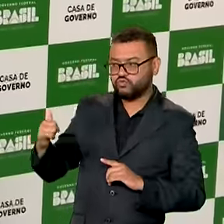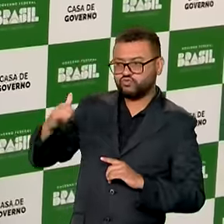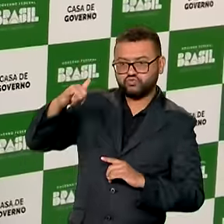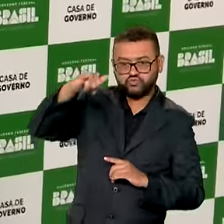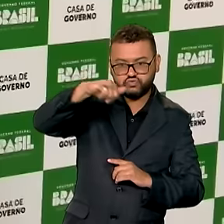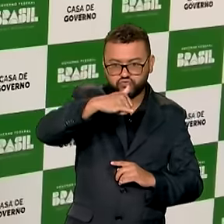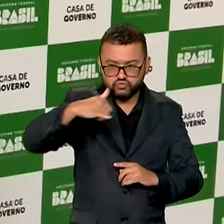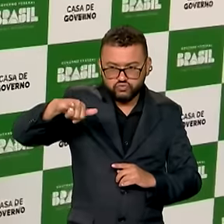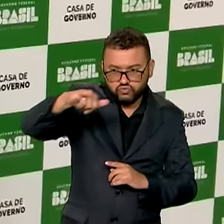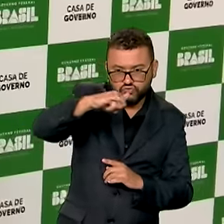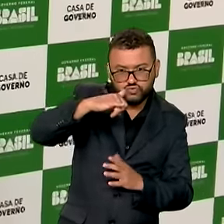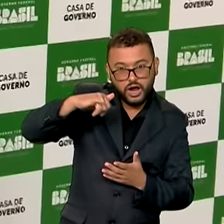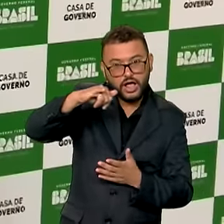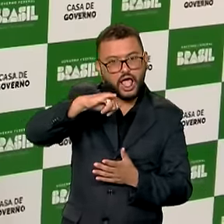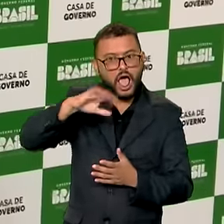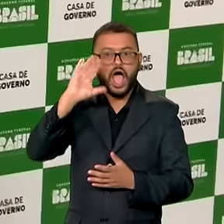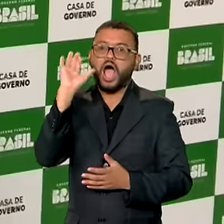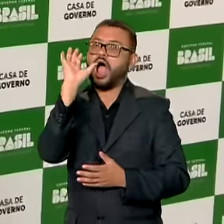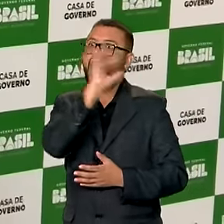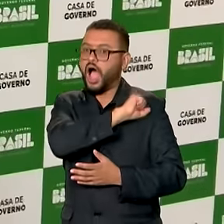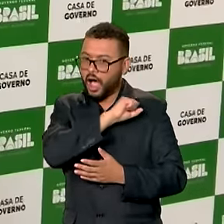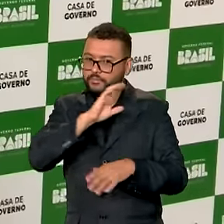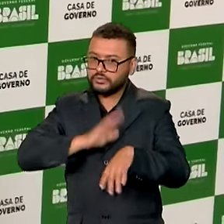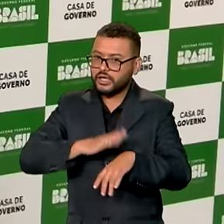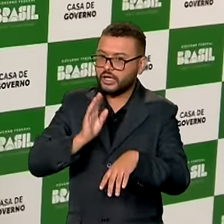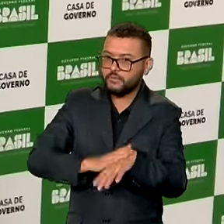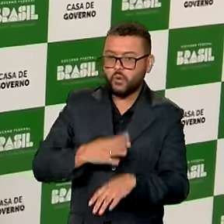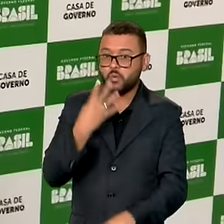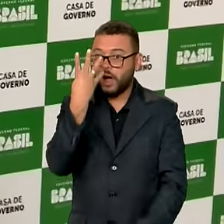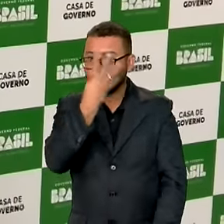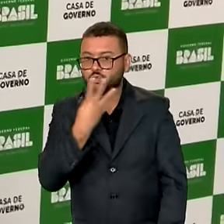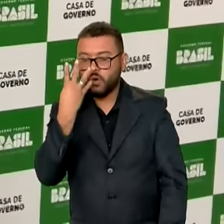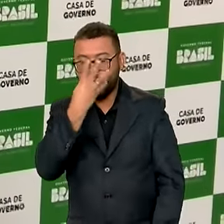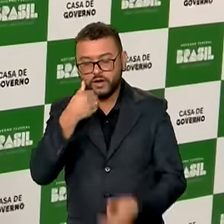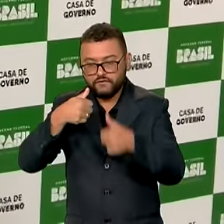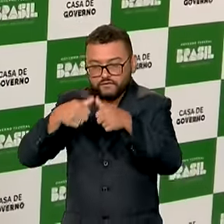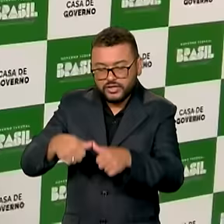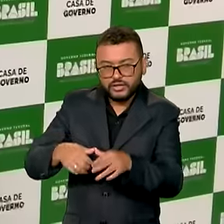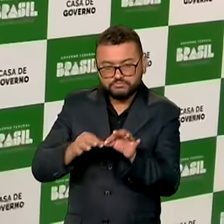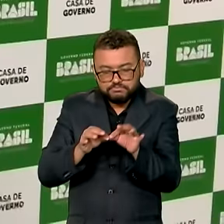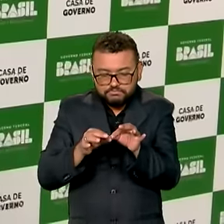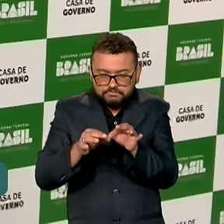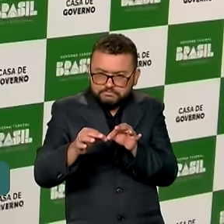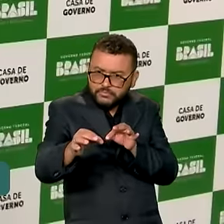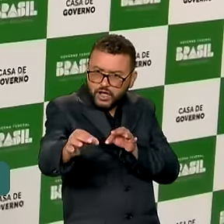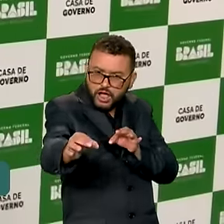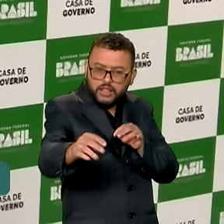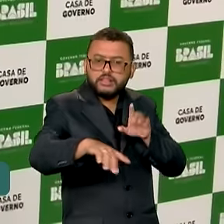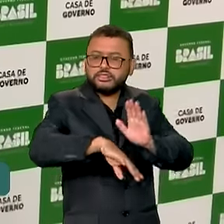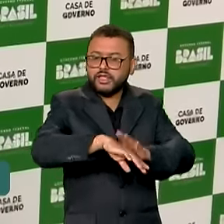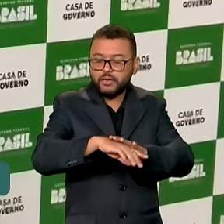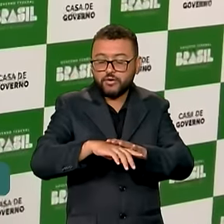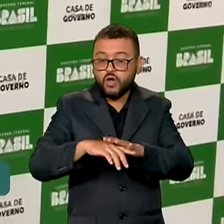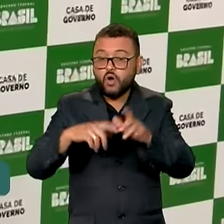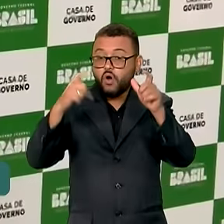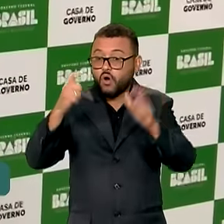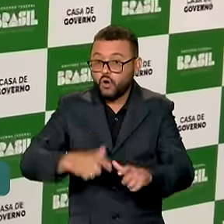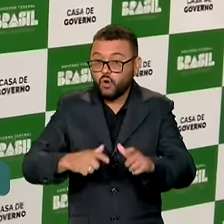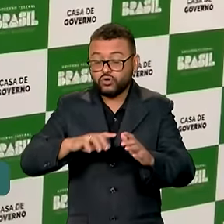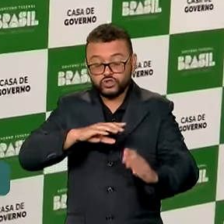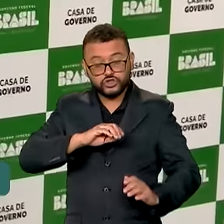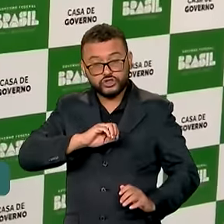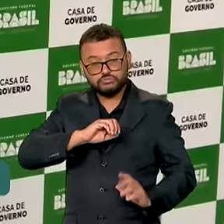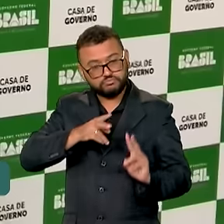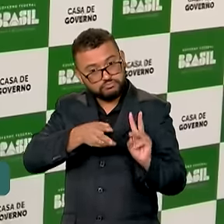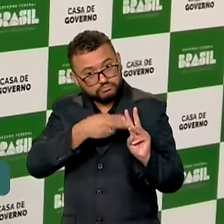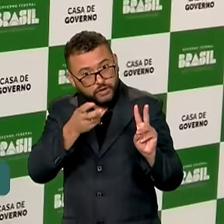tem um tempo maior, quase quatro horas, consegue chegar a distância dentro do território indígena grande também.